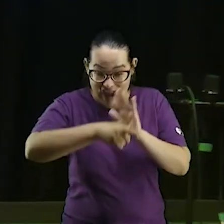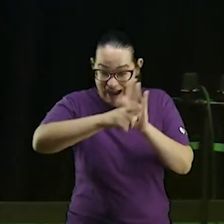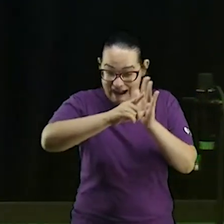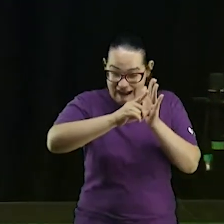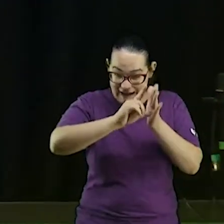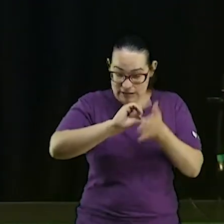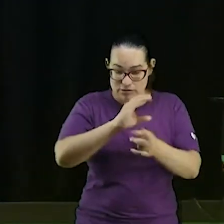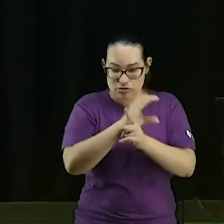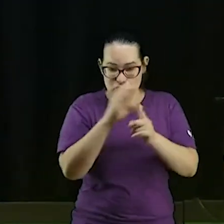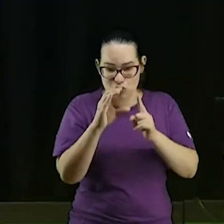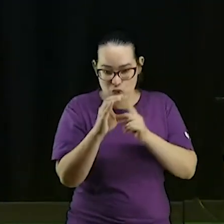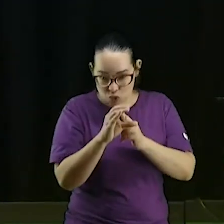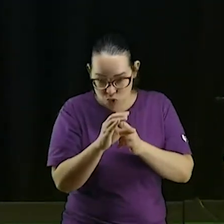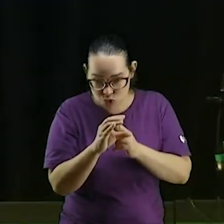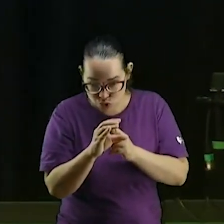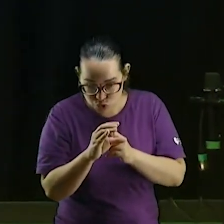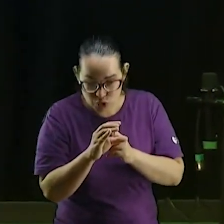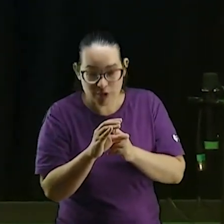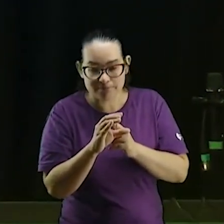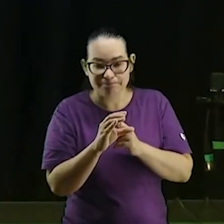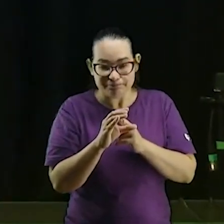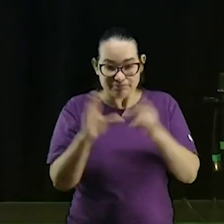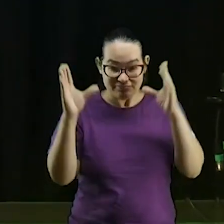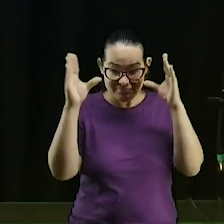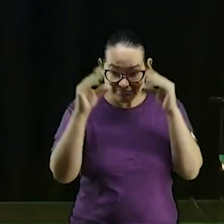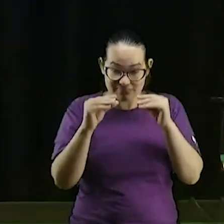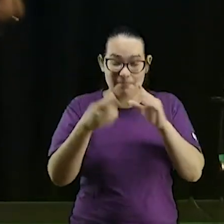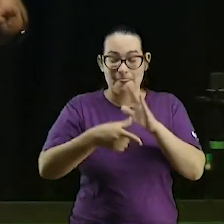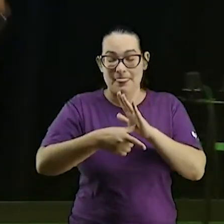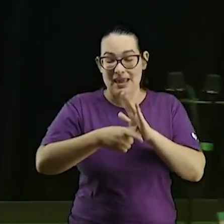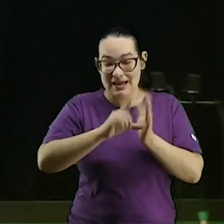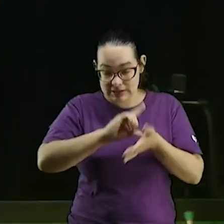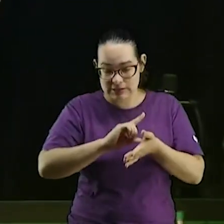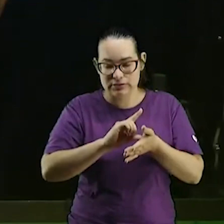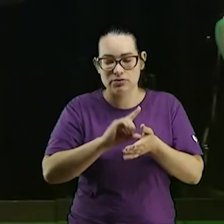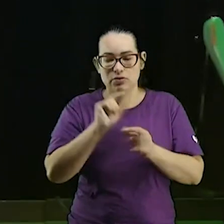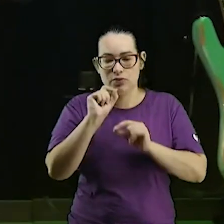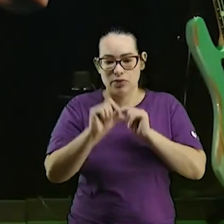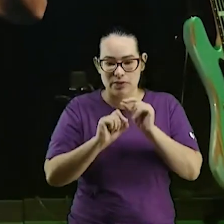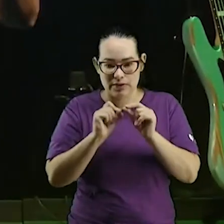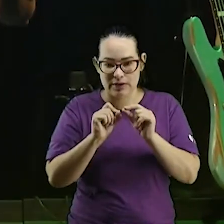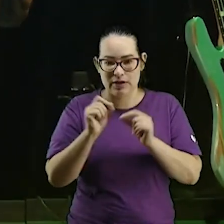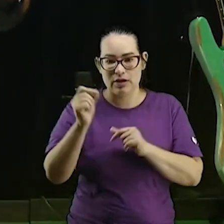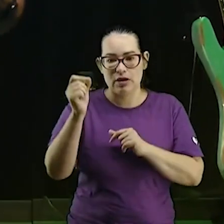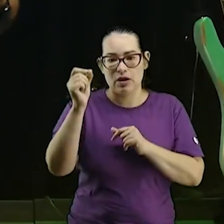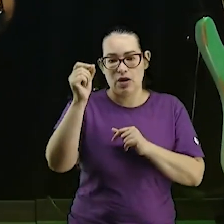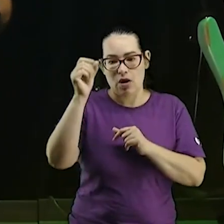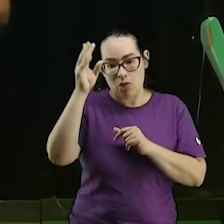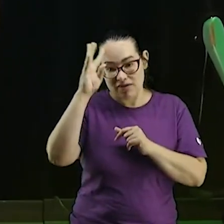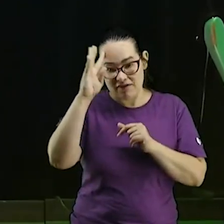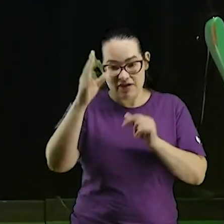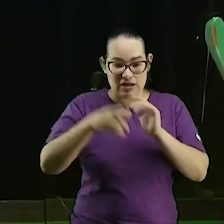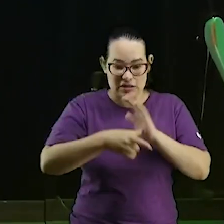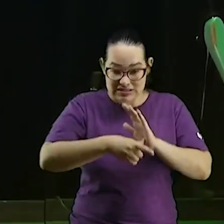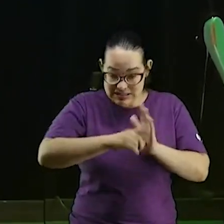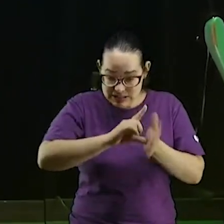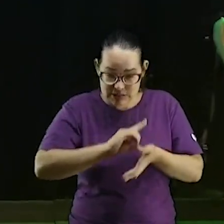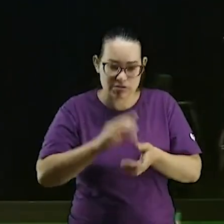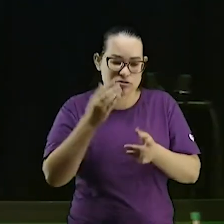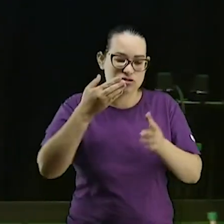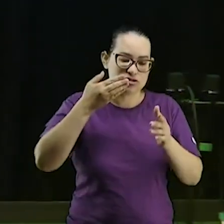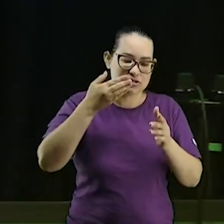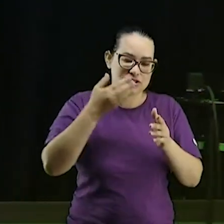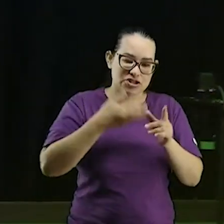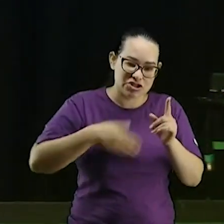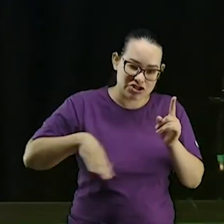chegaram duas horas antes do culto da noite chegaram uma hora antes do culto do Quarta Fire é sacrifício